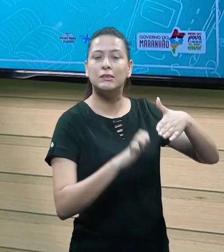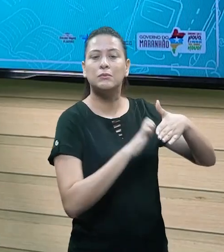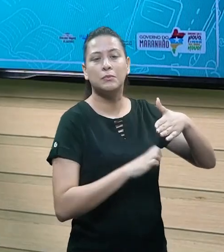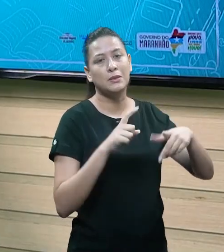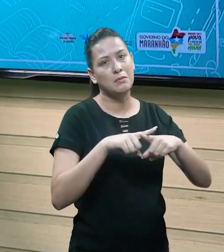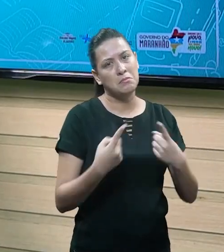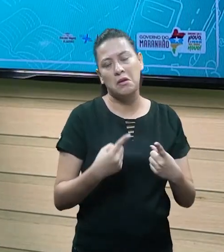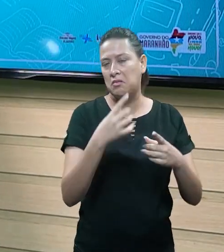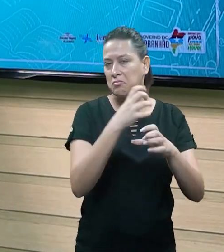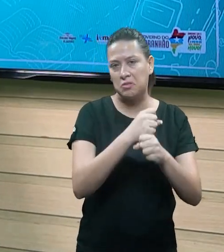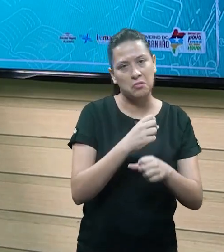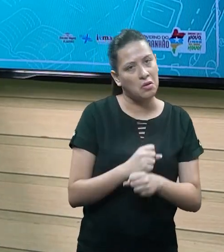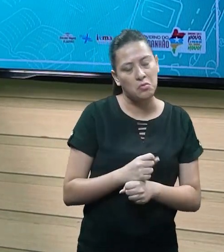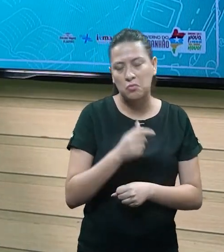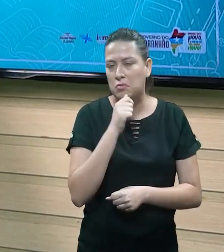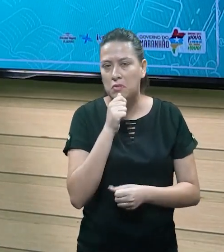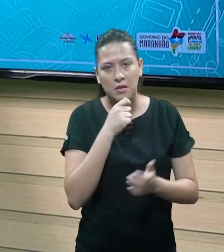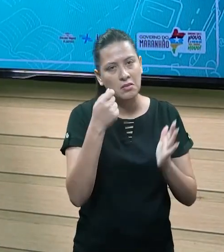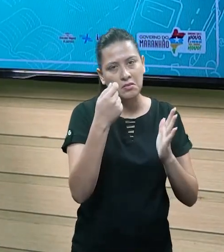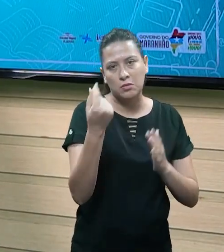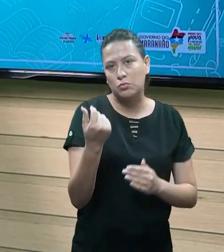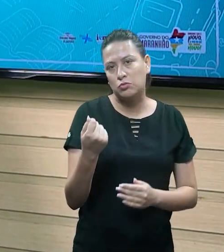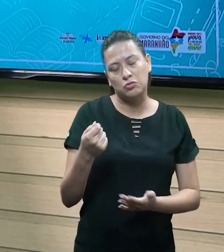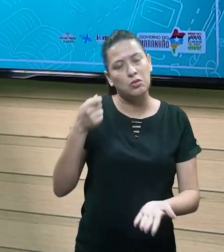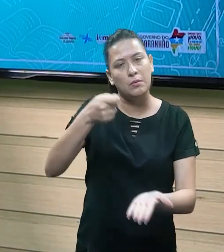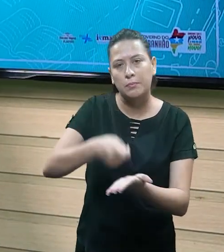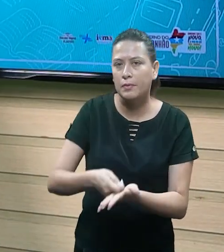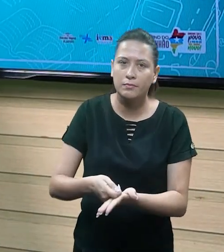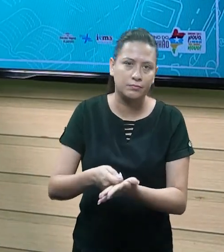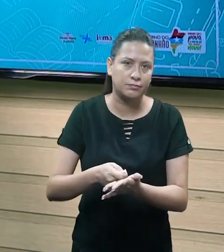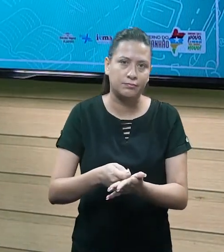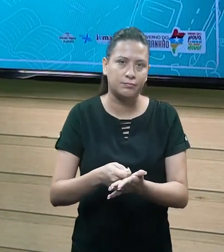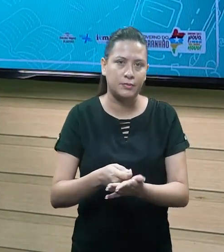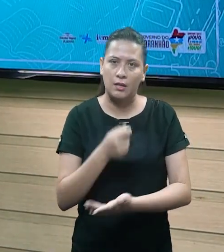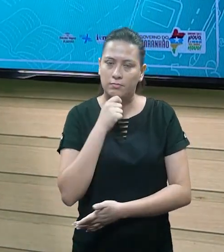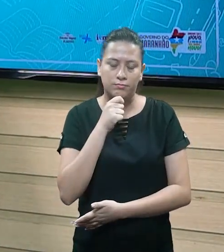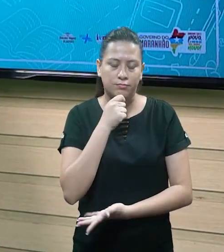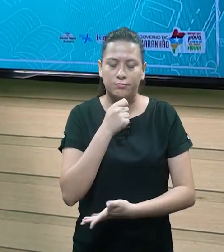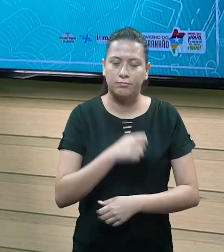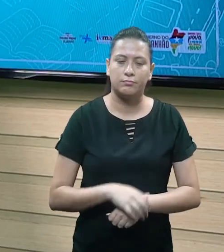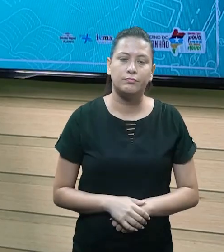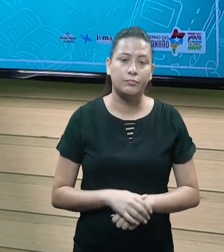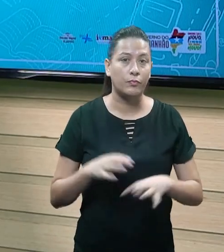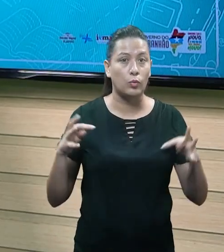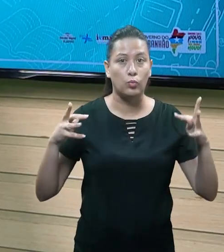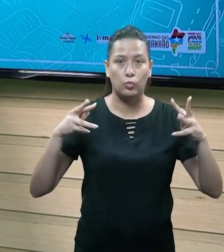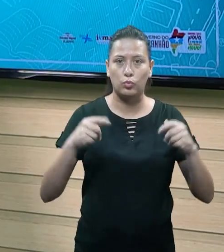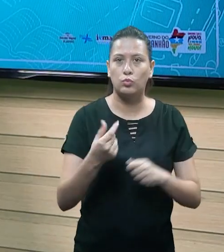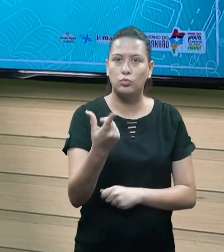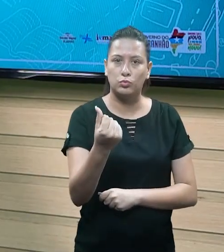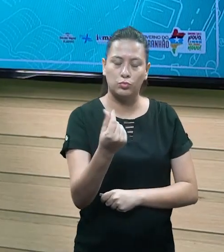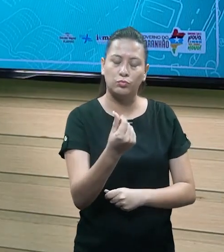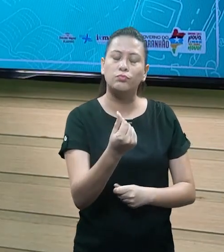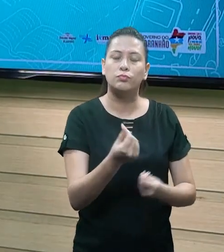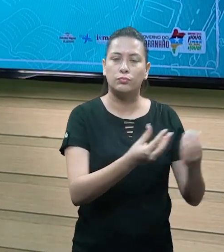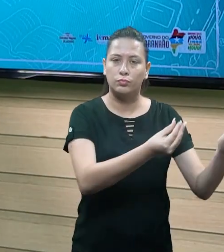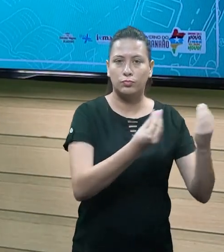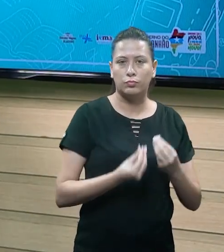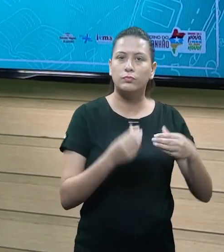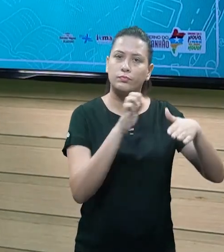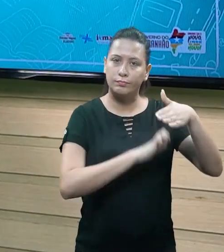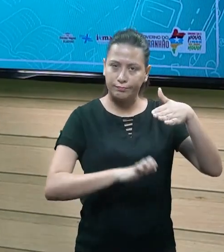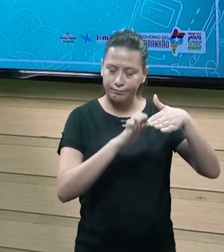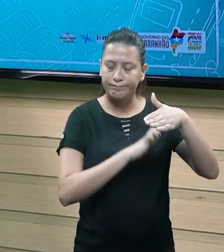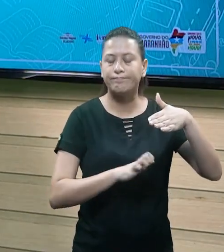porém, em cima da linda não está calculada as minhas obrigações, como foi citado nos passivos, não estão sendo calculados ainda. Então tudo que entra